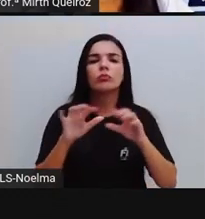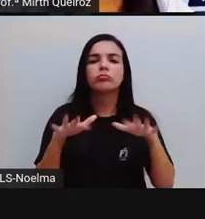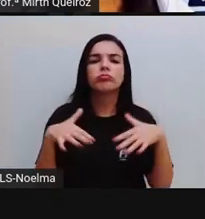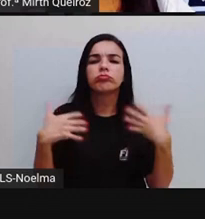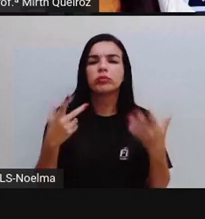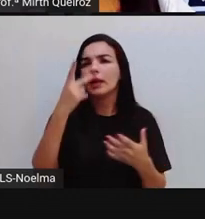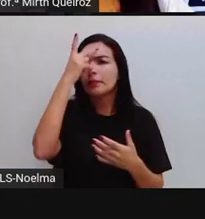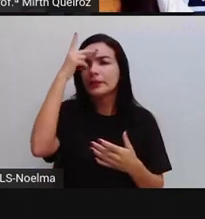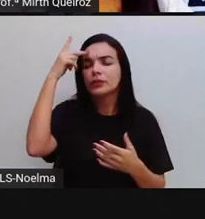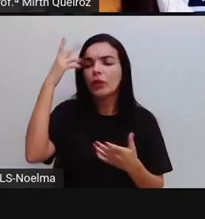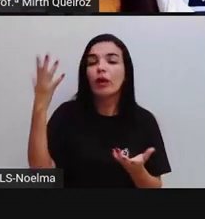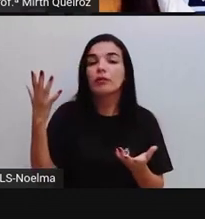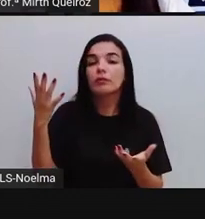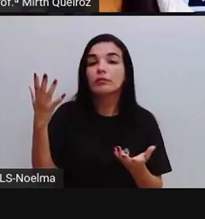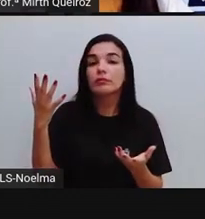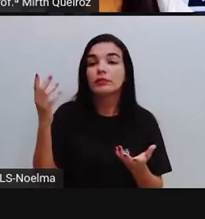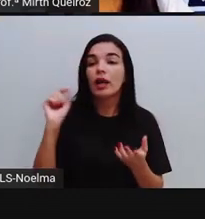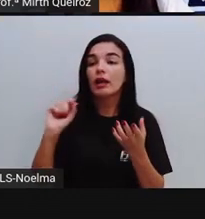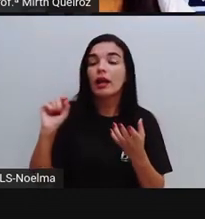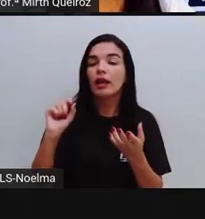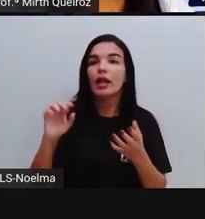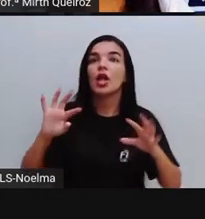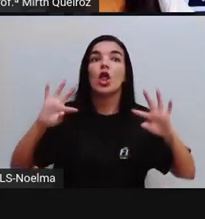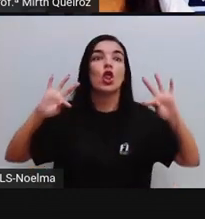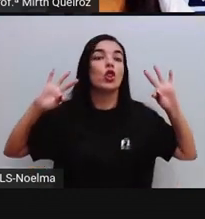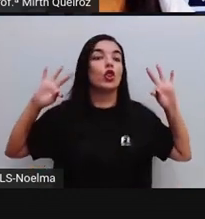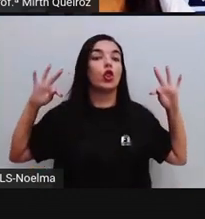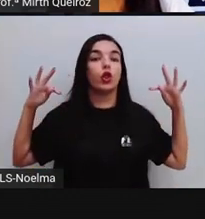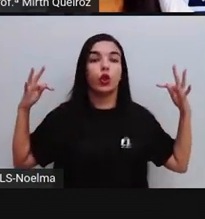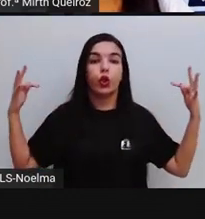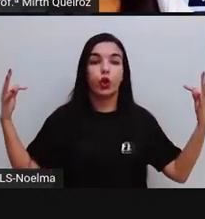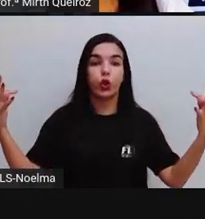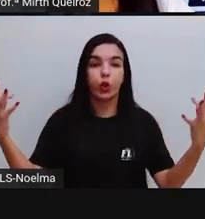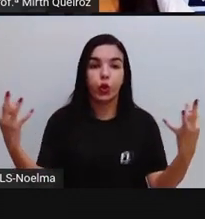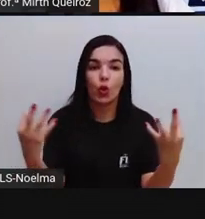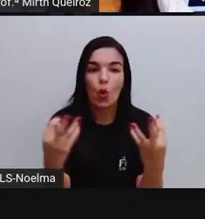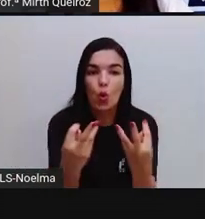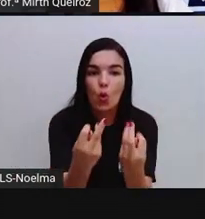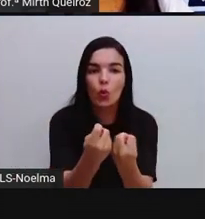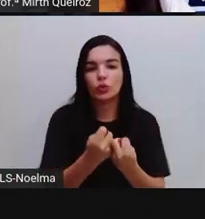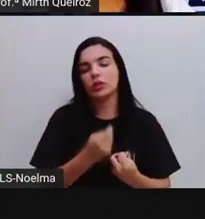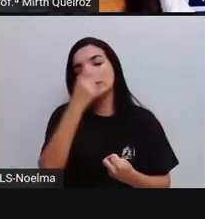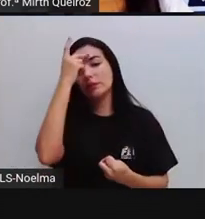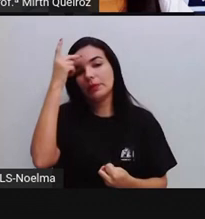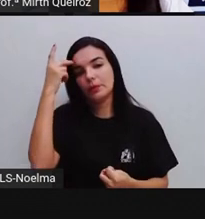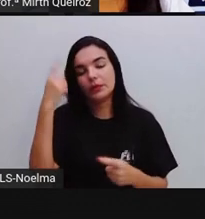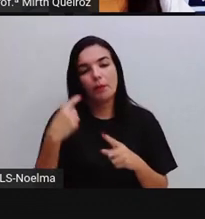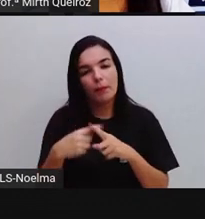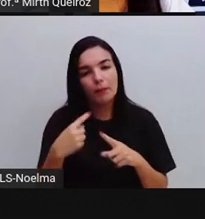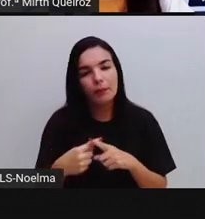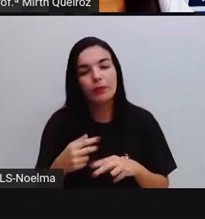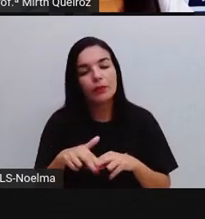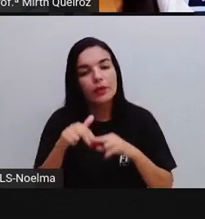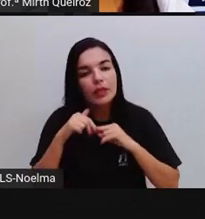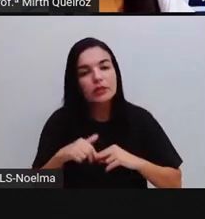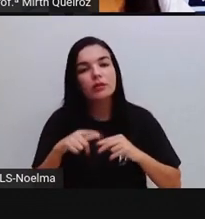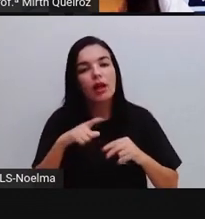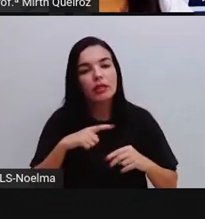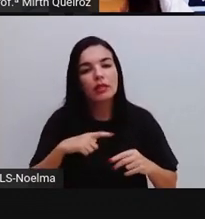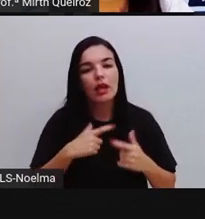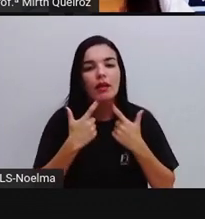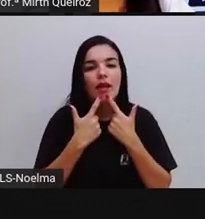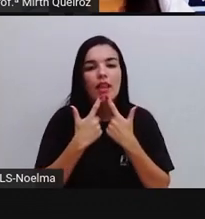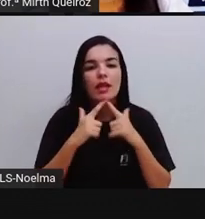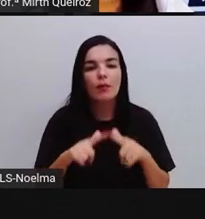aí? A todos nós, né? Por isso que se tem uma linguagem simples, né? A todo o Estado, né? As